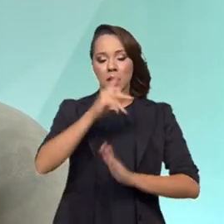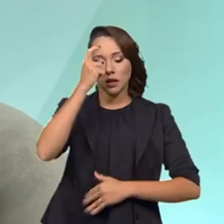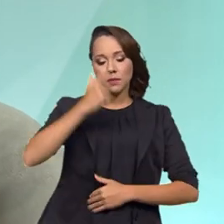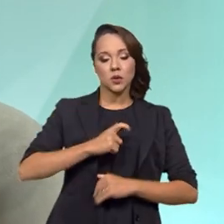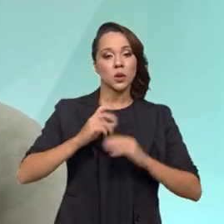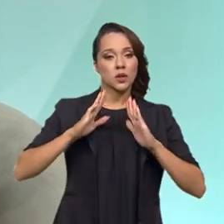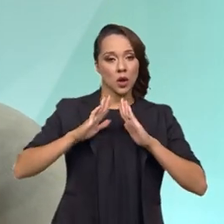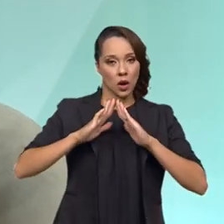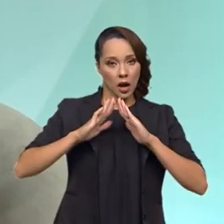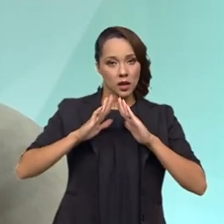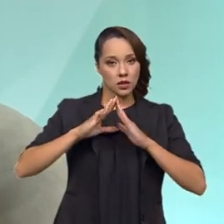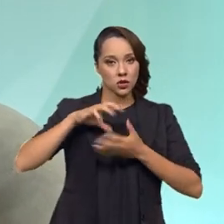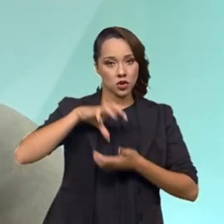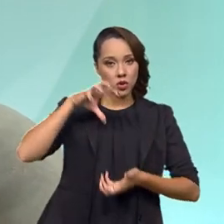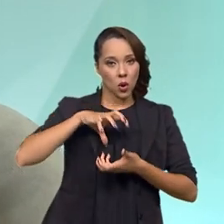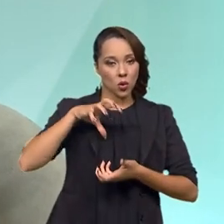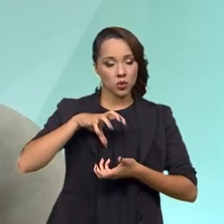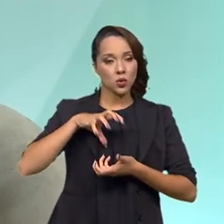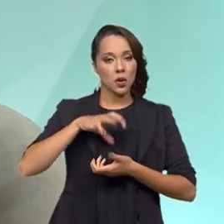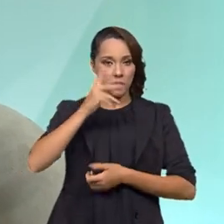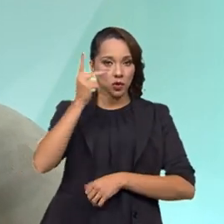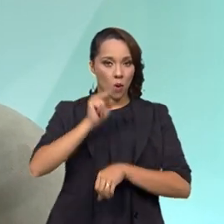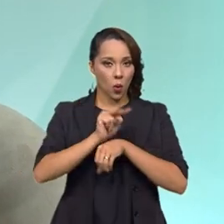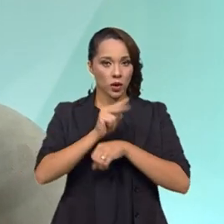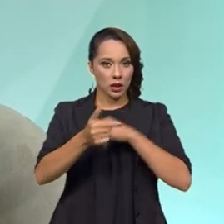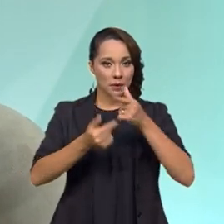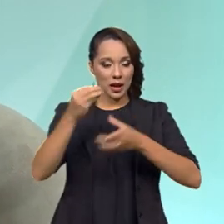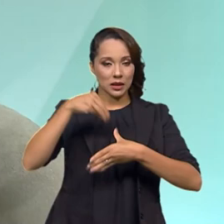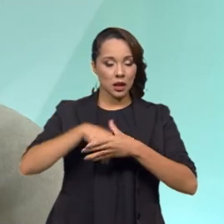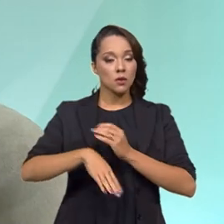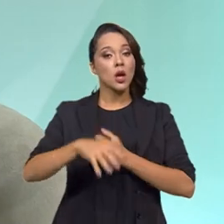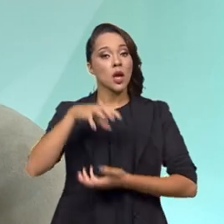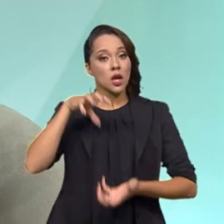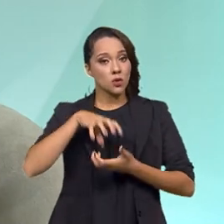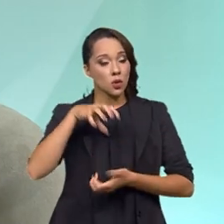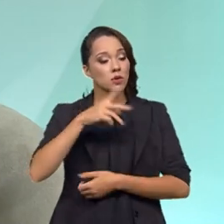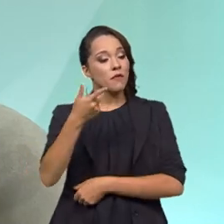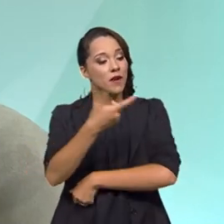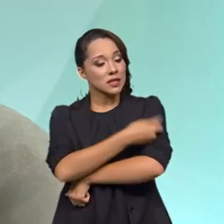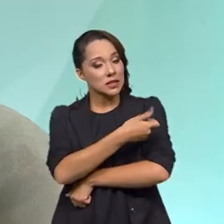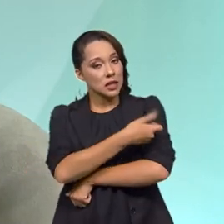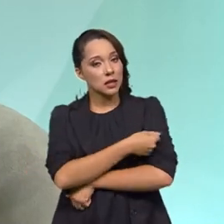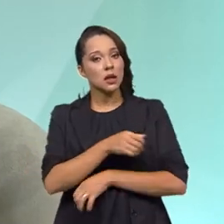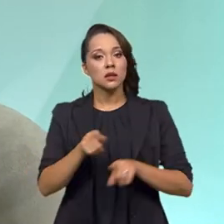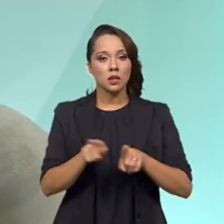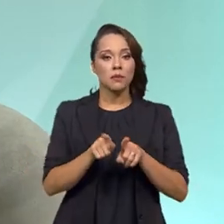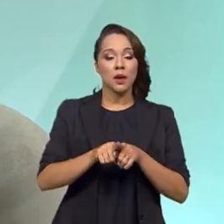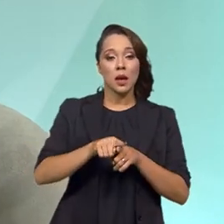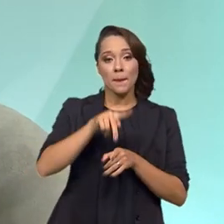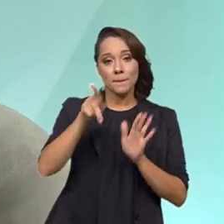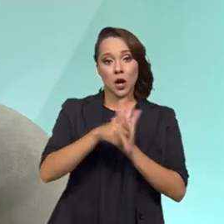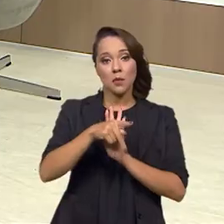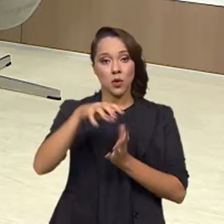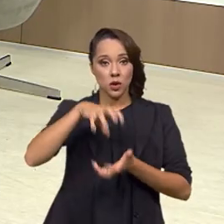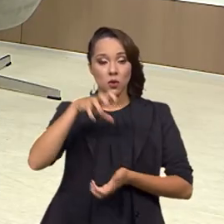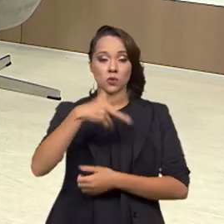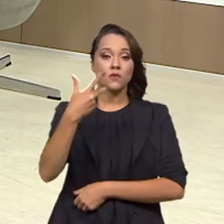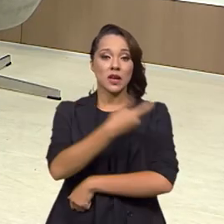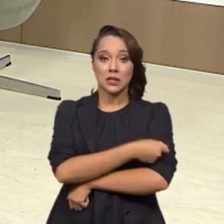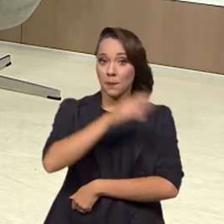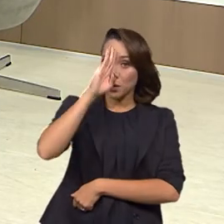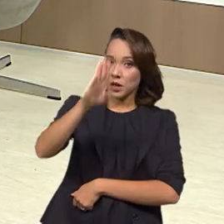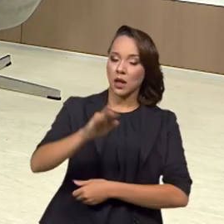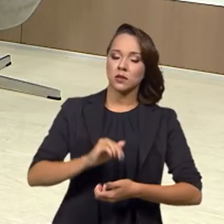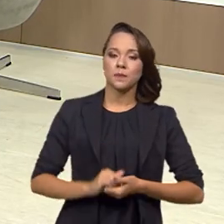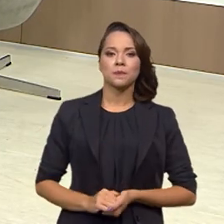dessas entidades recebessem a vacina e os idosos das ILPIs também como prioridade. Então, foi um conjunto de ações que